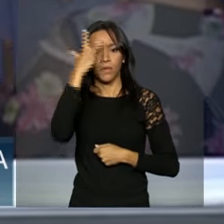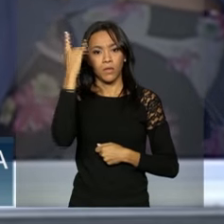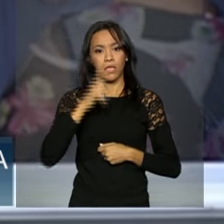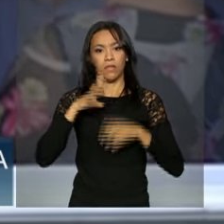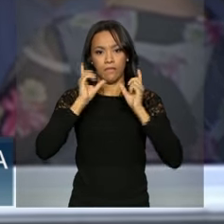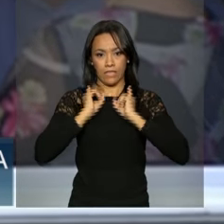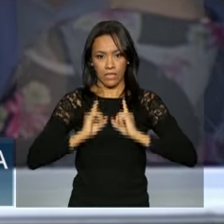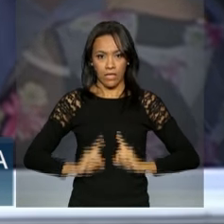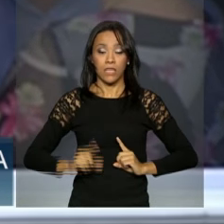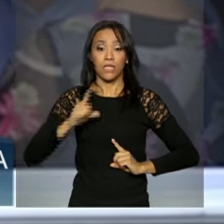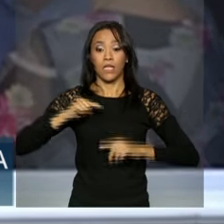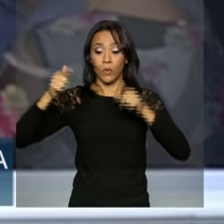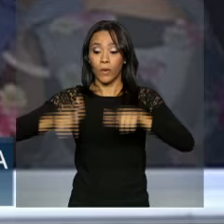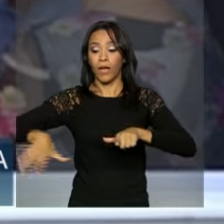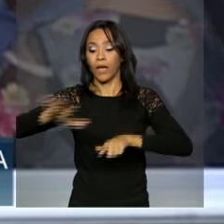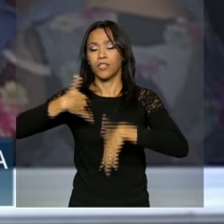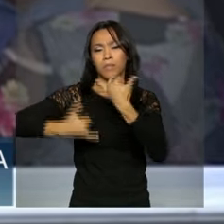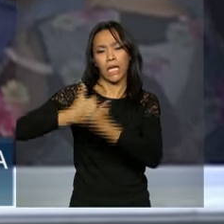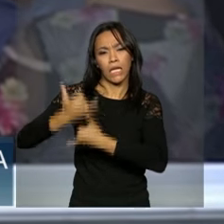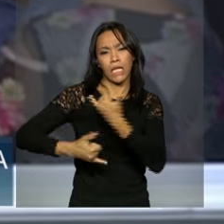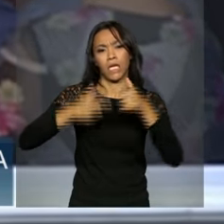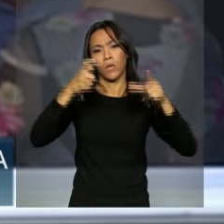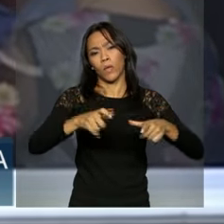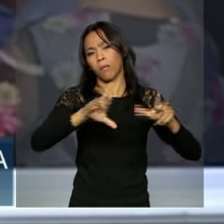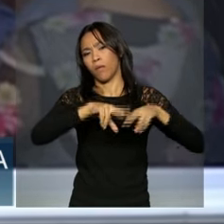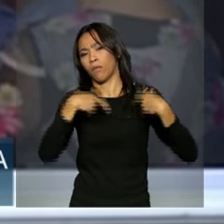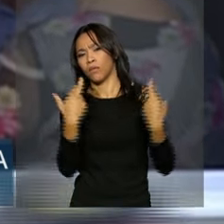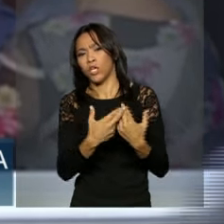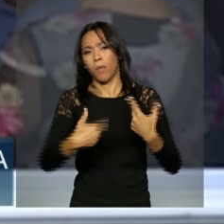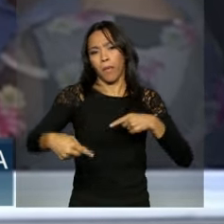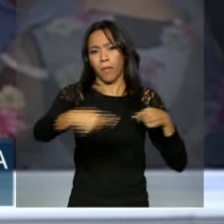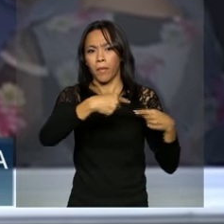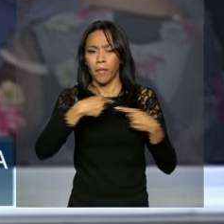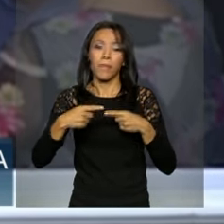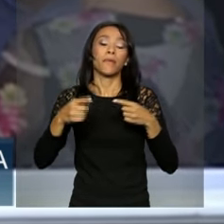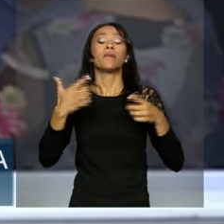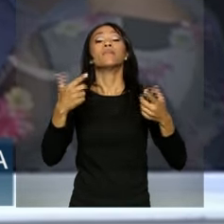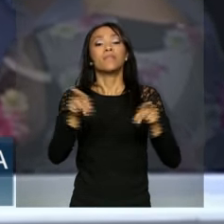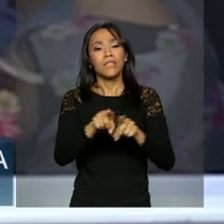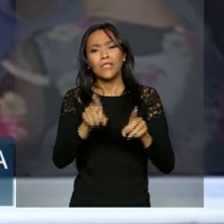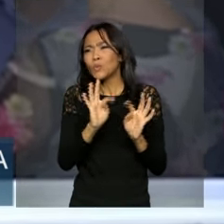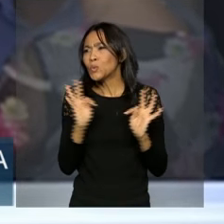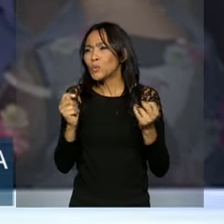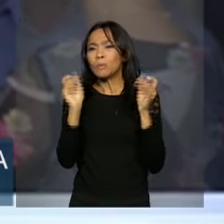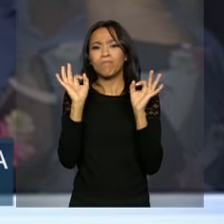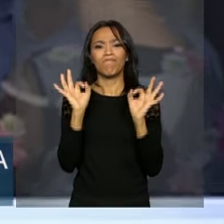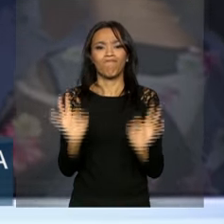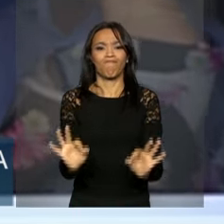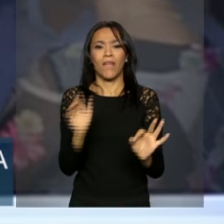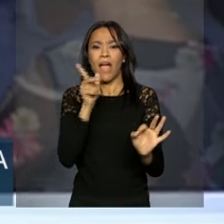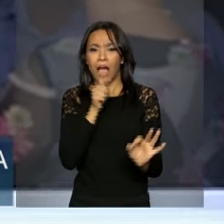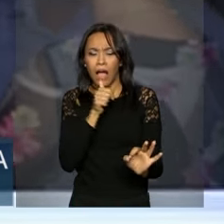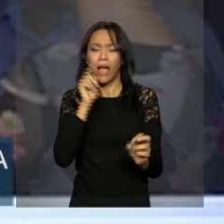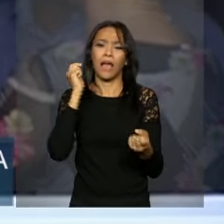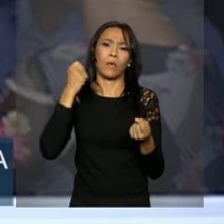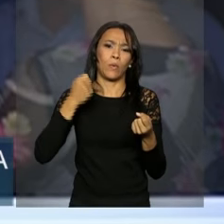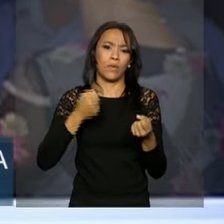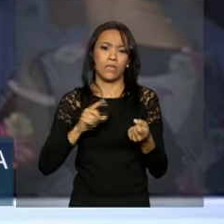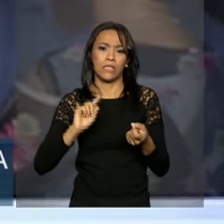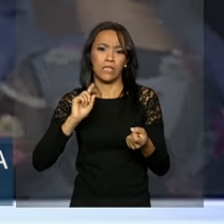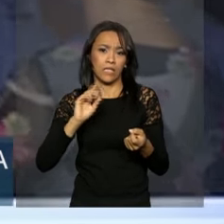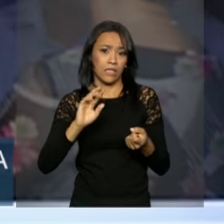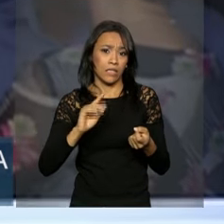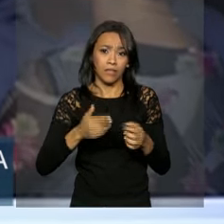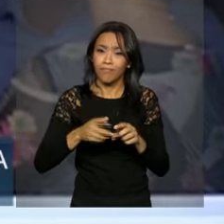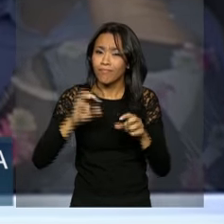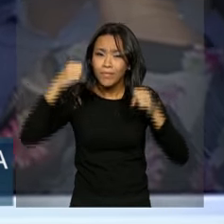condomínio tem área de lazer, centro comunitário e infraestrutura completa. Água, esgoto, energia elétrica,